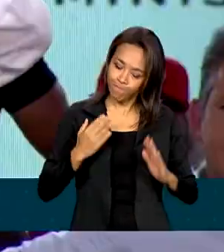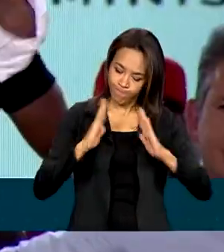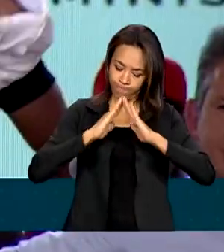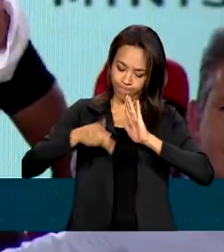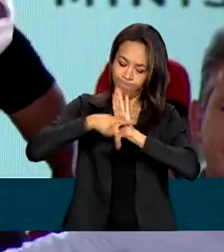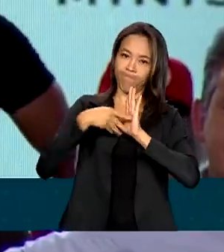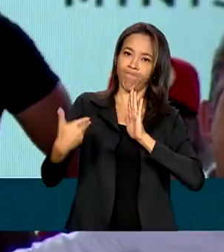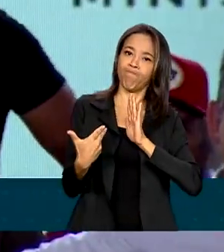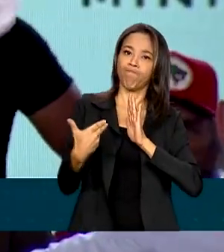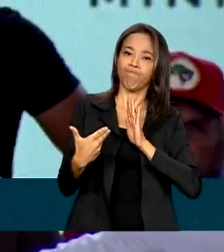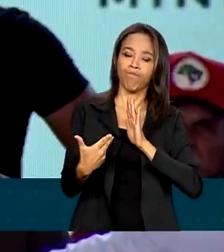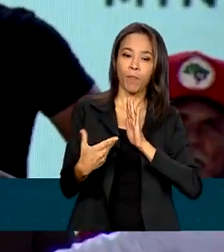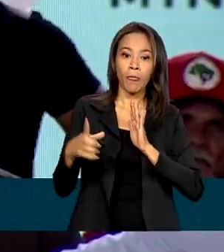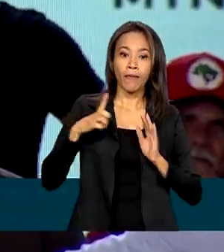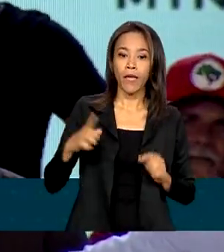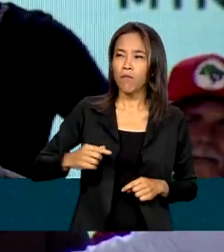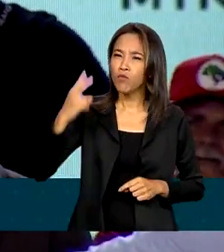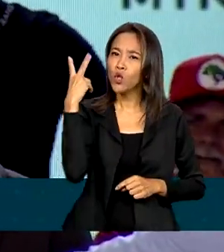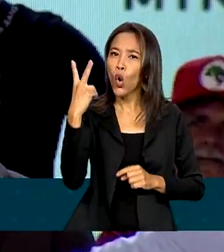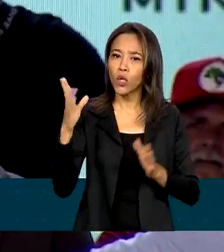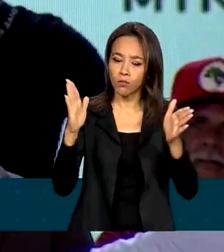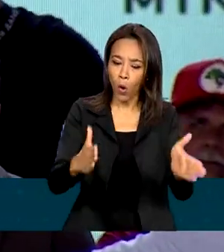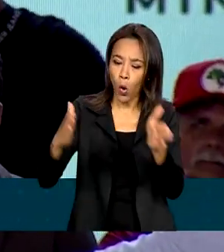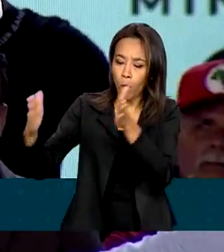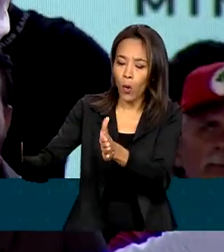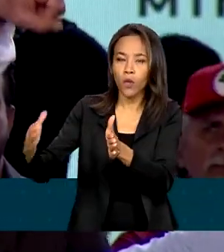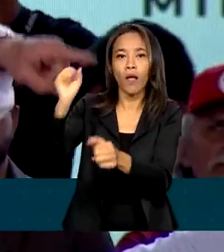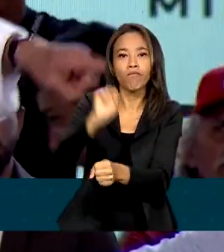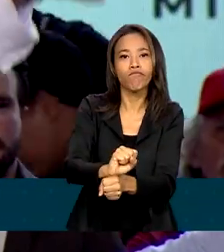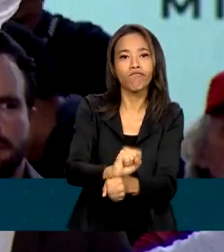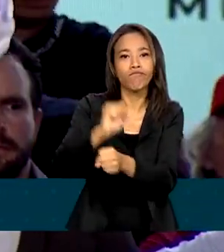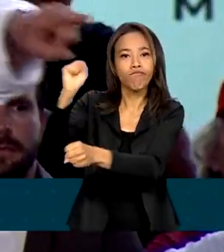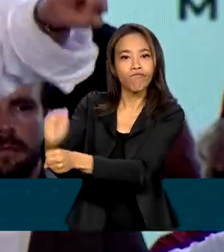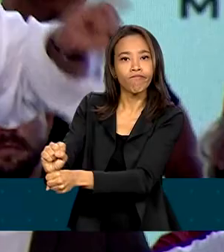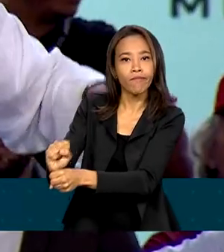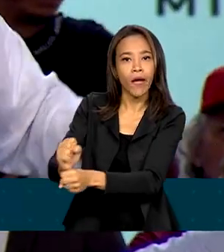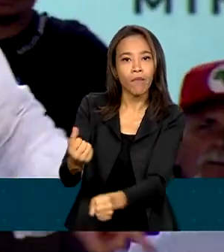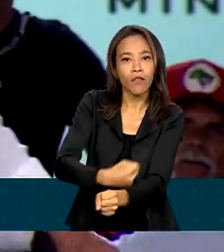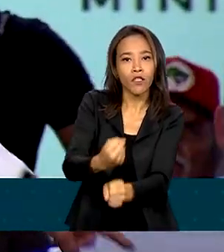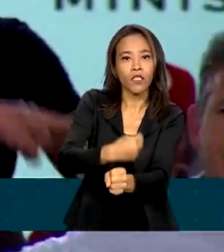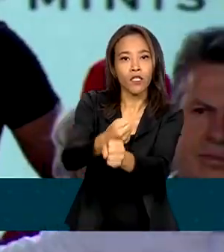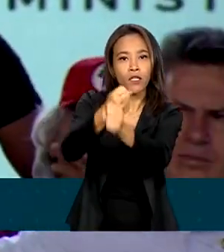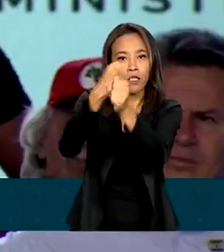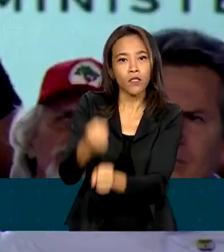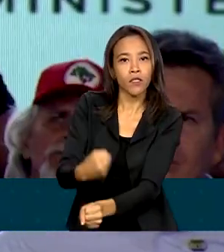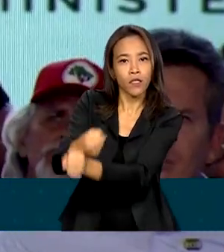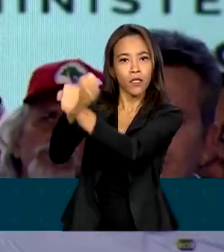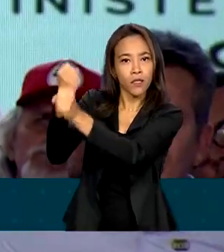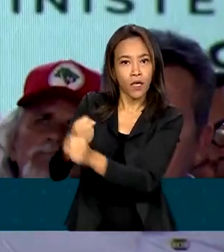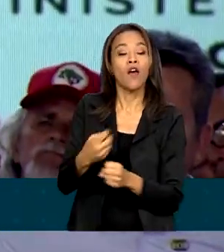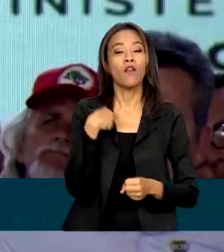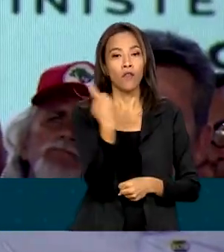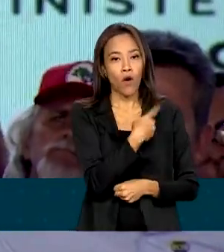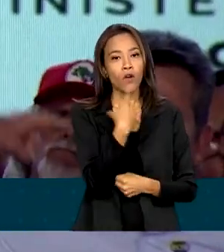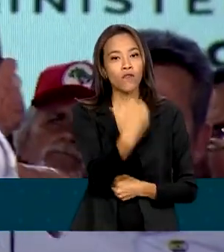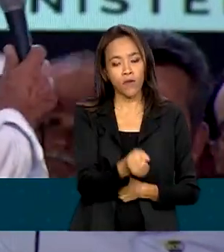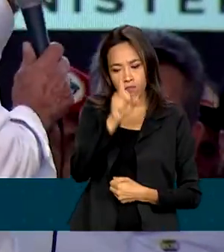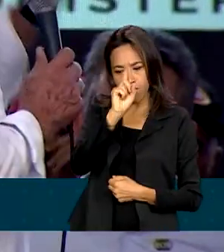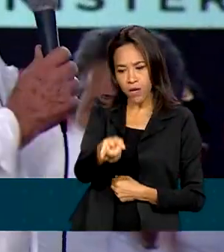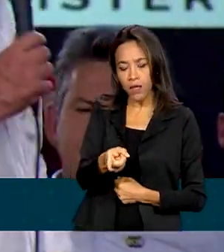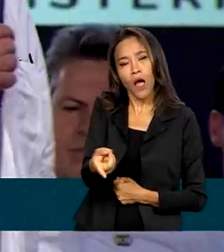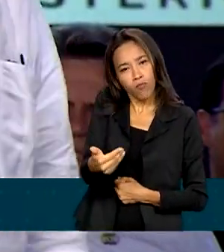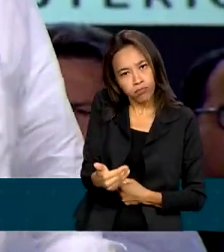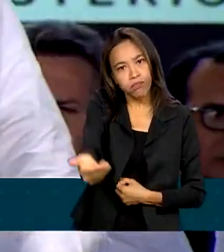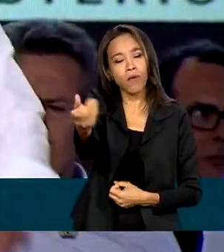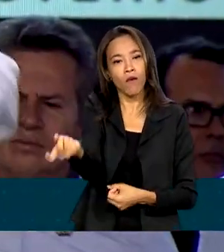teto. Aqui tem mais dois conjuntos paralisados e nós vamos dar ordem de serviço agora em março